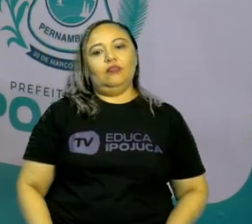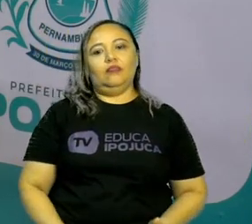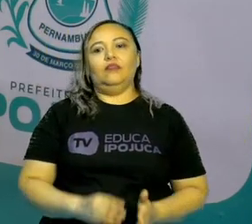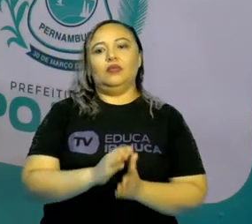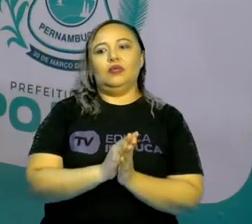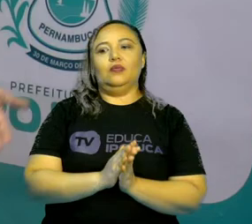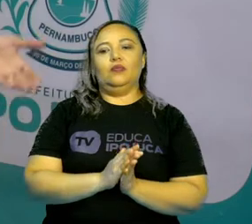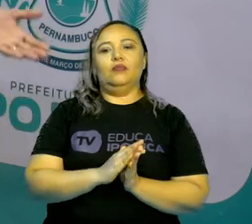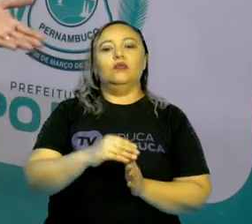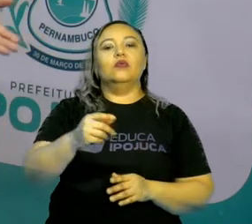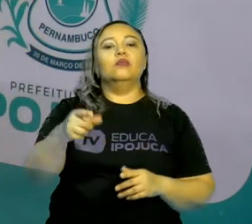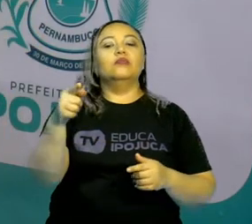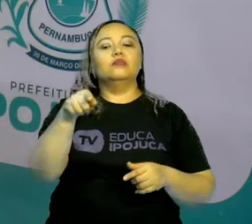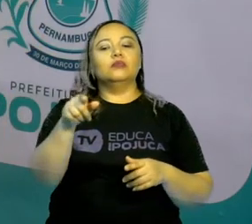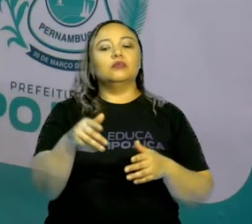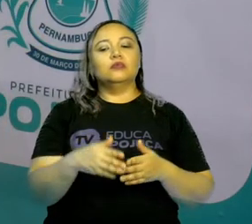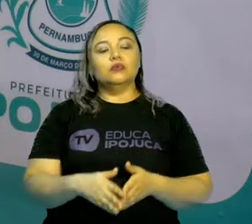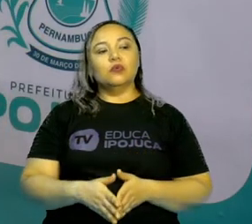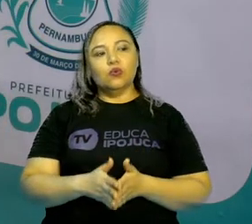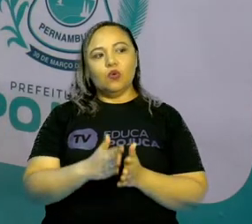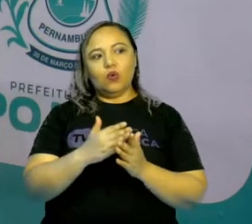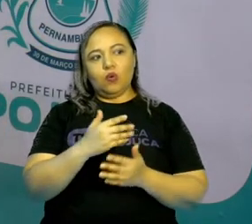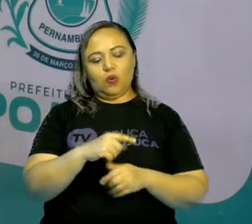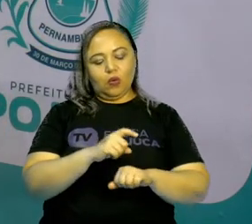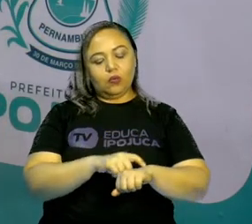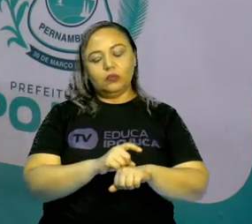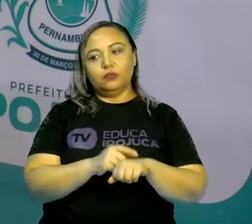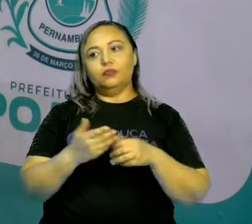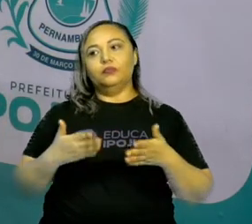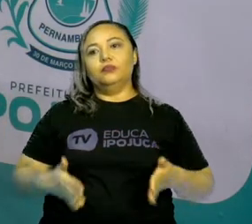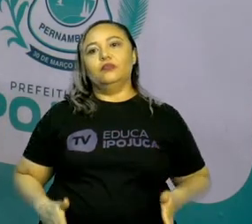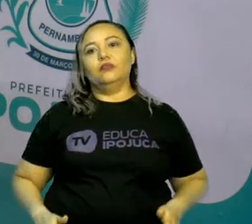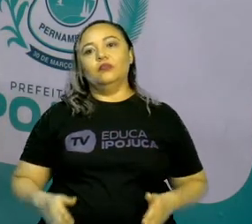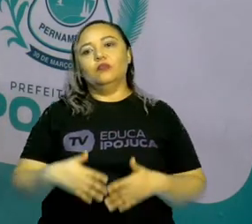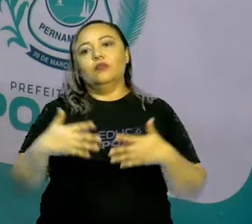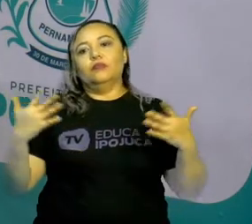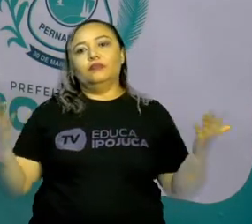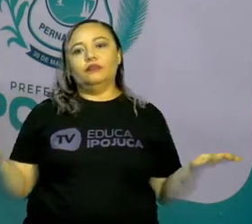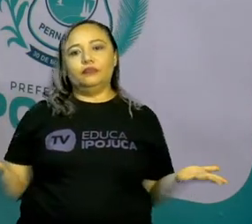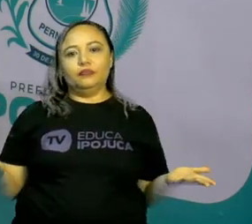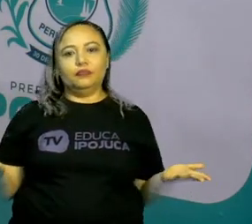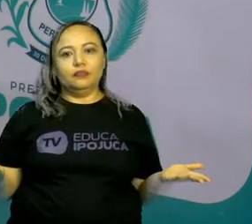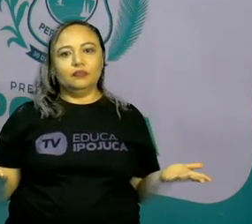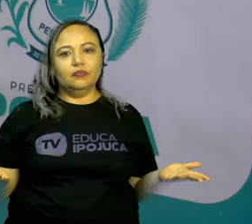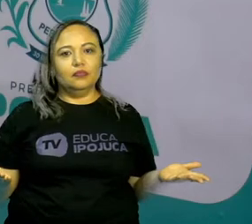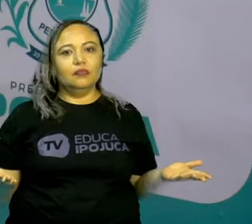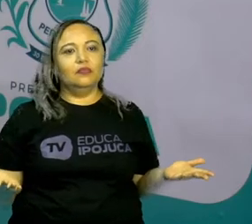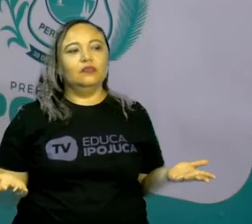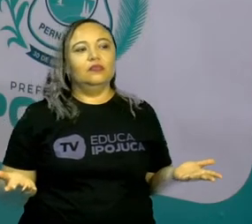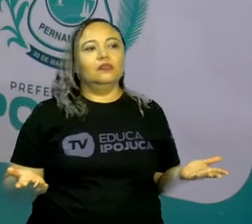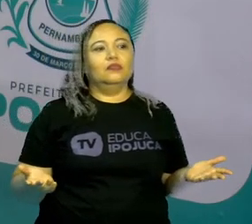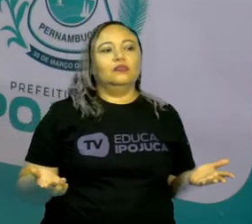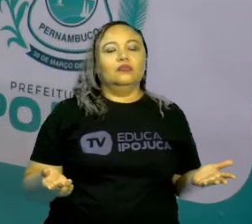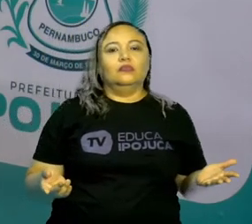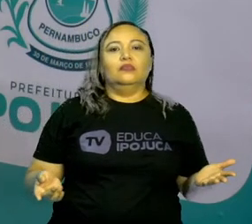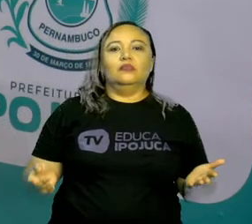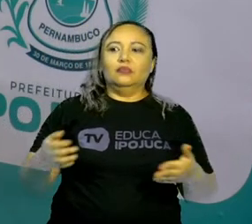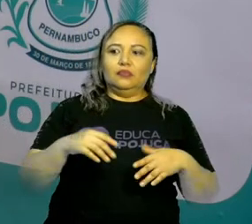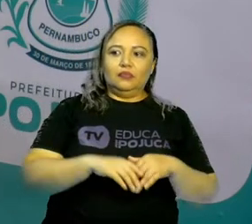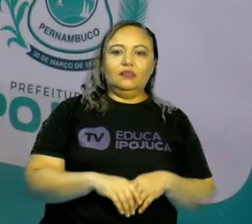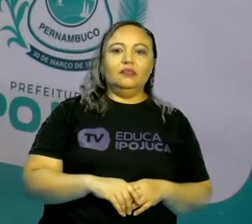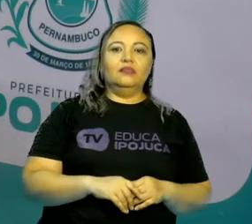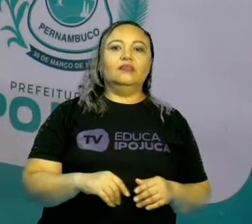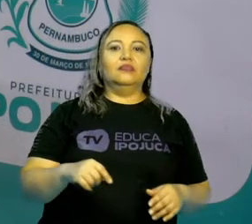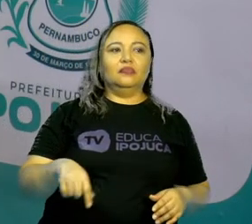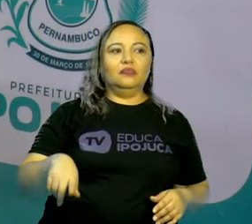perguntar, qual foi a hora que você nasceu? Aí você... Ah, eu já sei que manhã mostrou lá, eu li que manhã